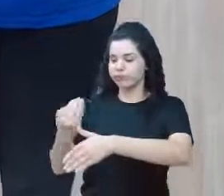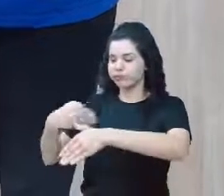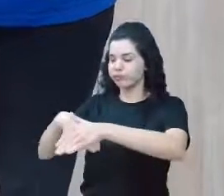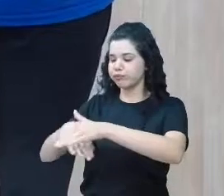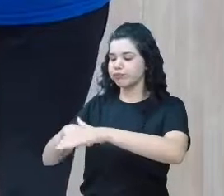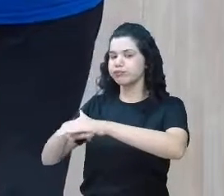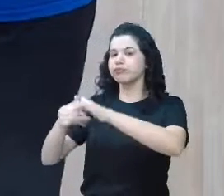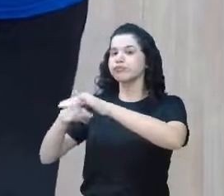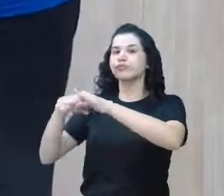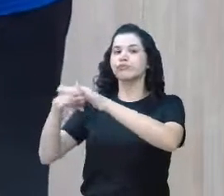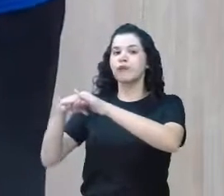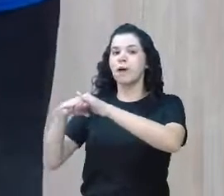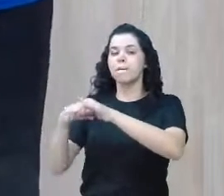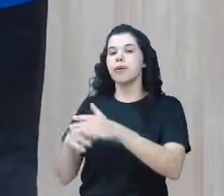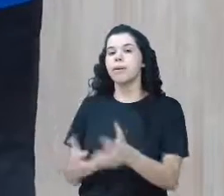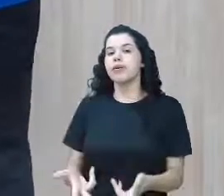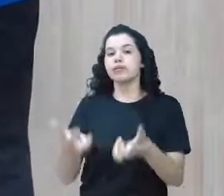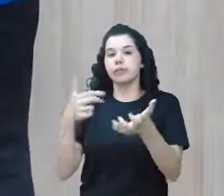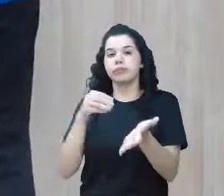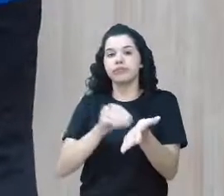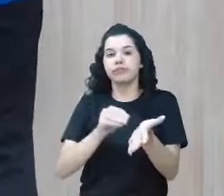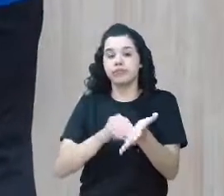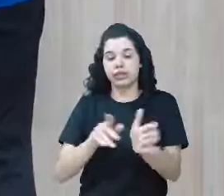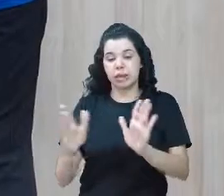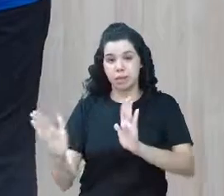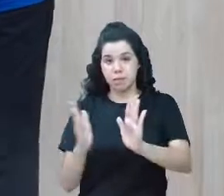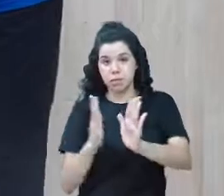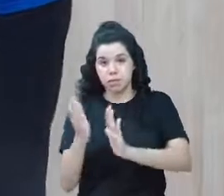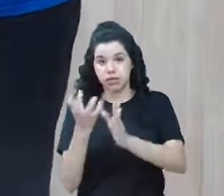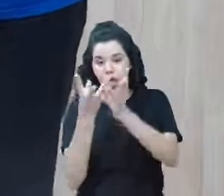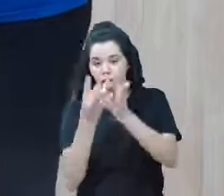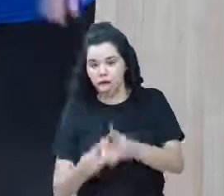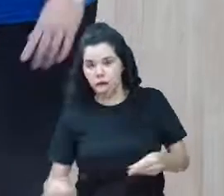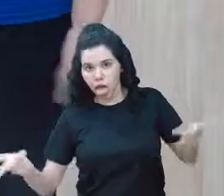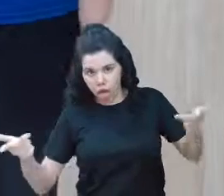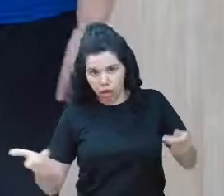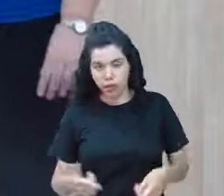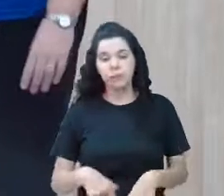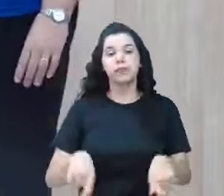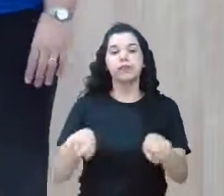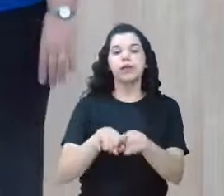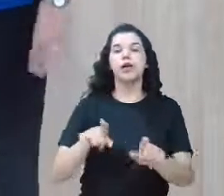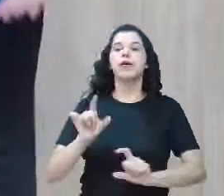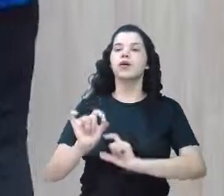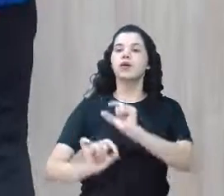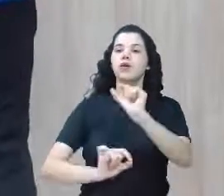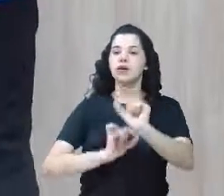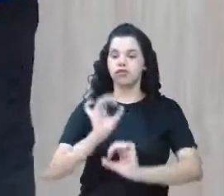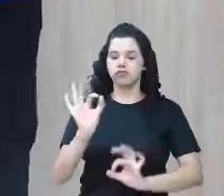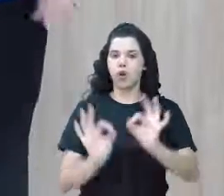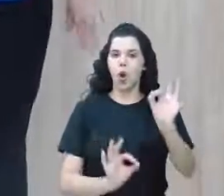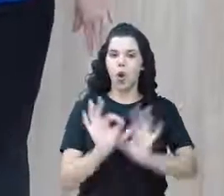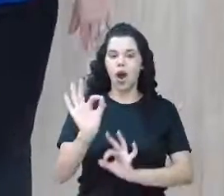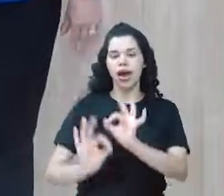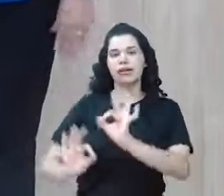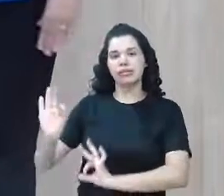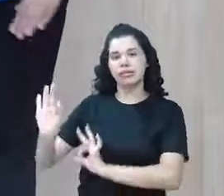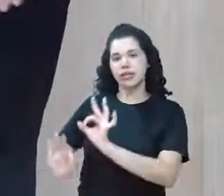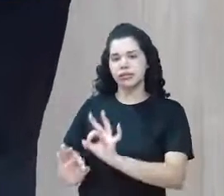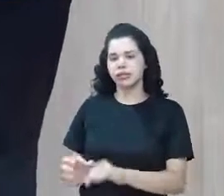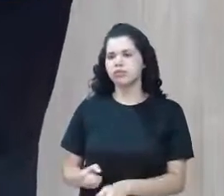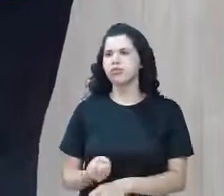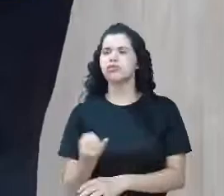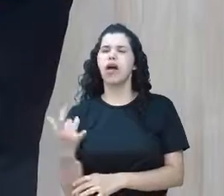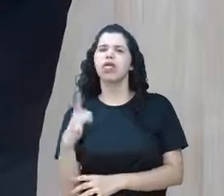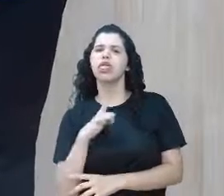nada faltar. Na questão da validade, para não desperdiçar. E na questão da organização. Quanto eu